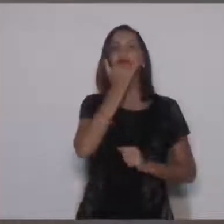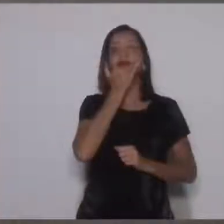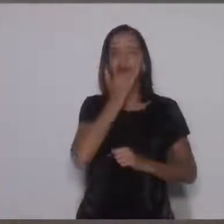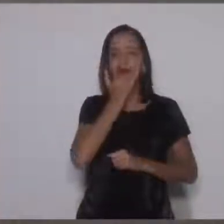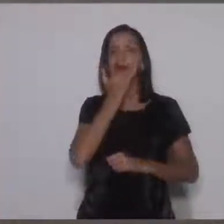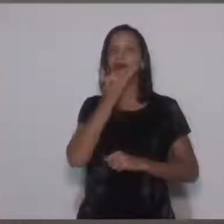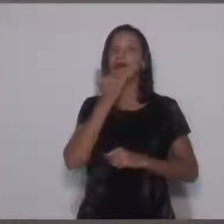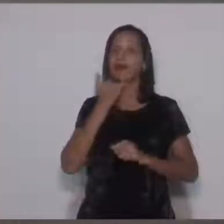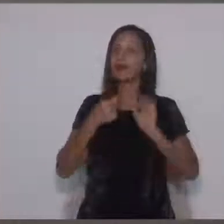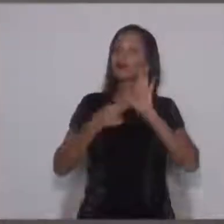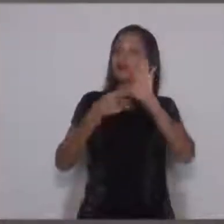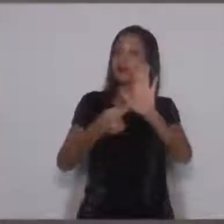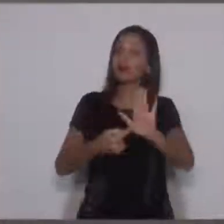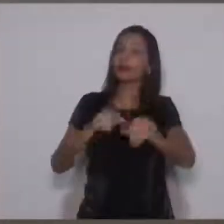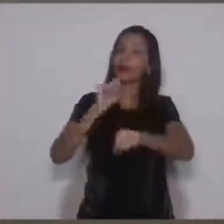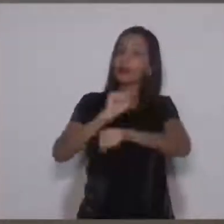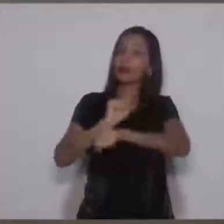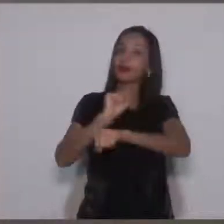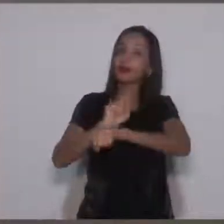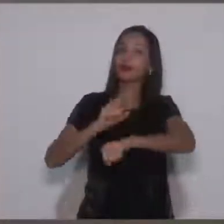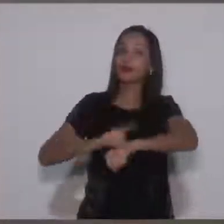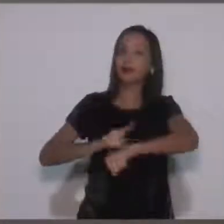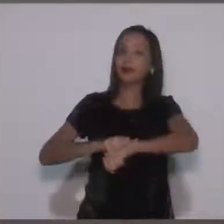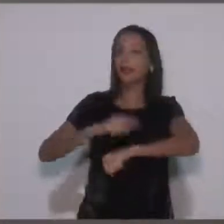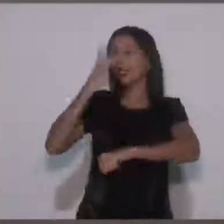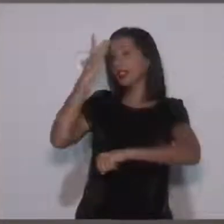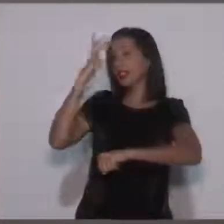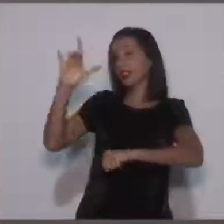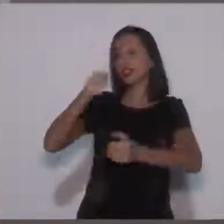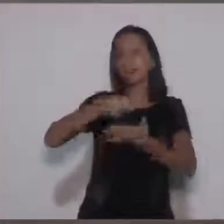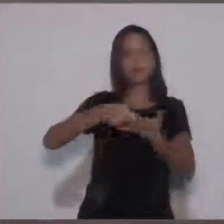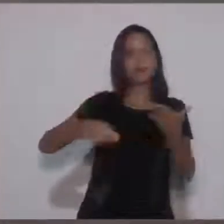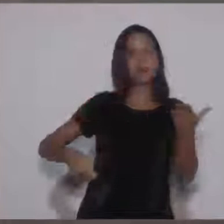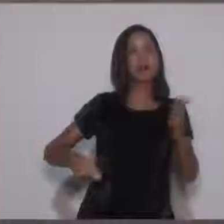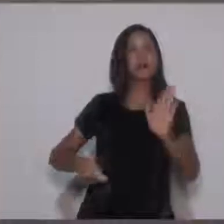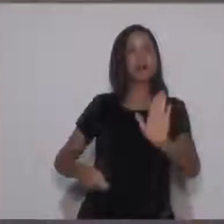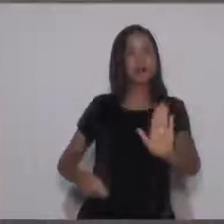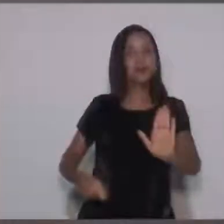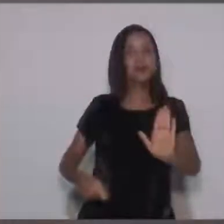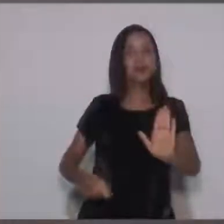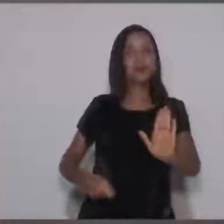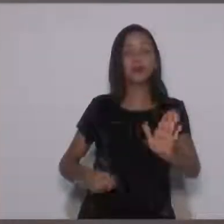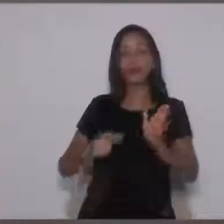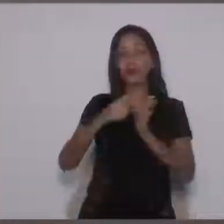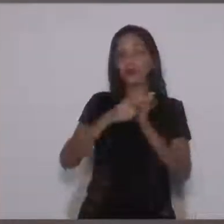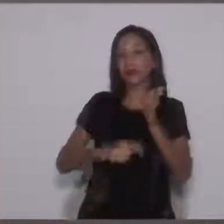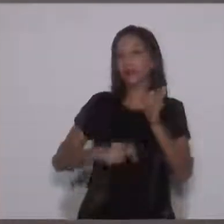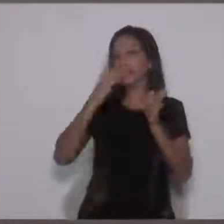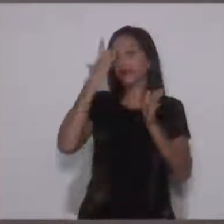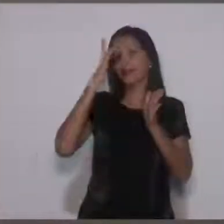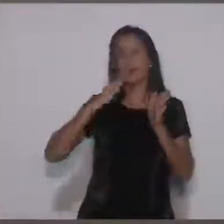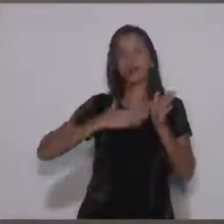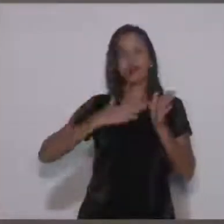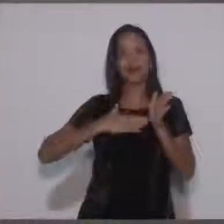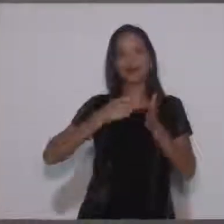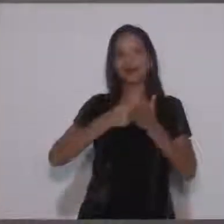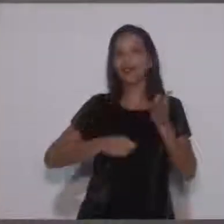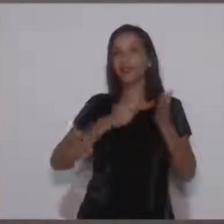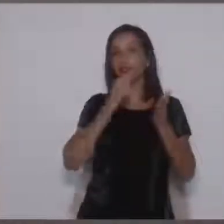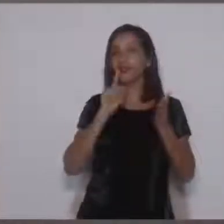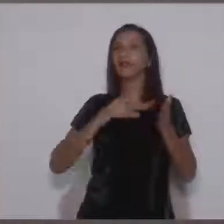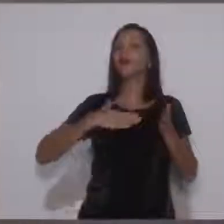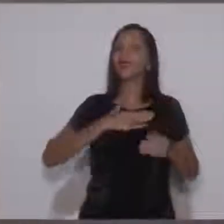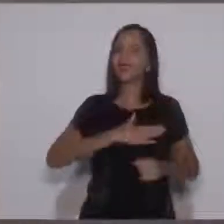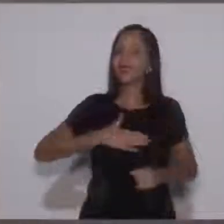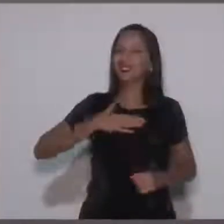o tempo. Eu não sei quem é o autor. Os créditos desse texto não são meus, mas eu gostei.